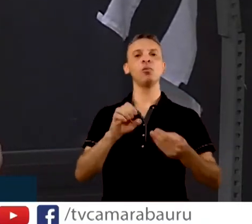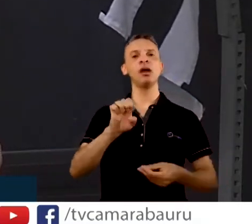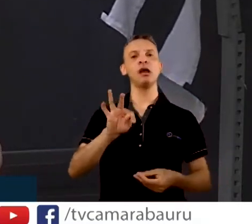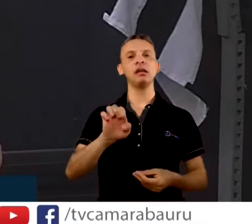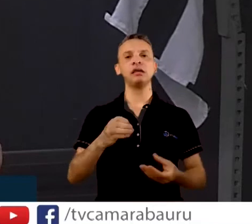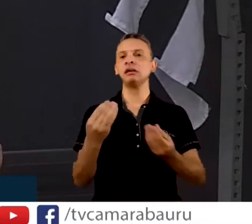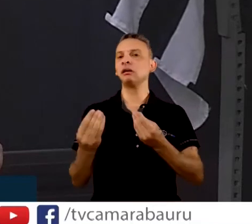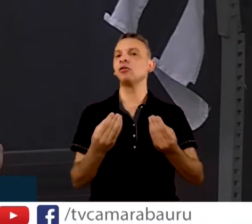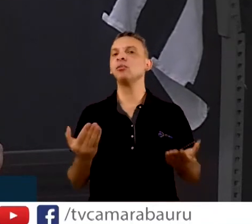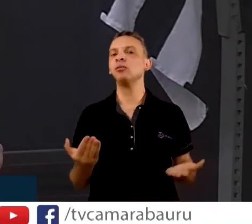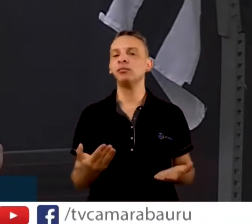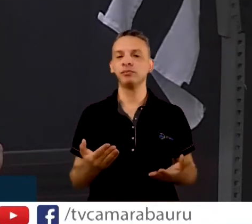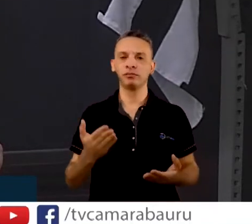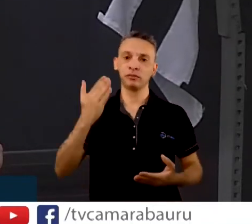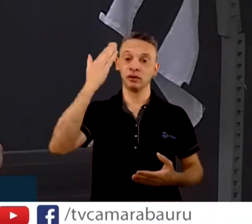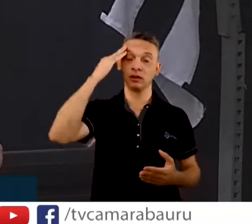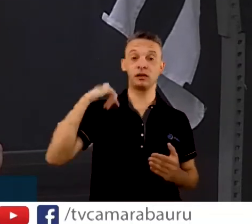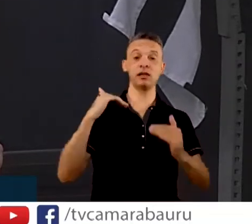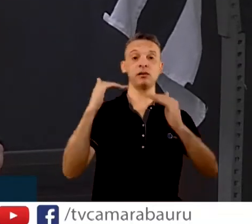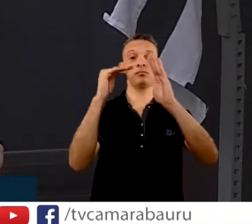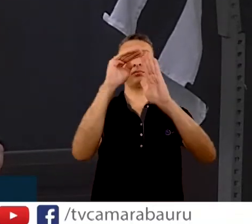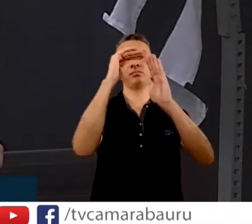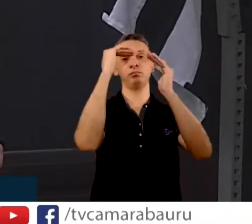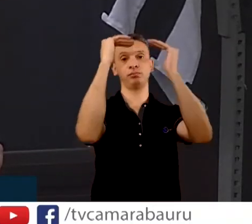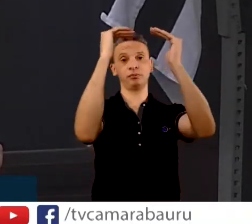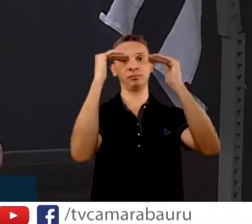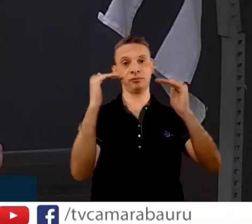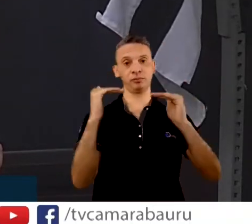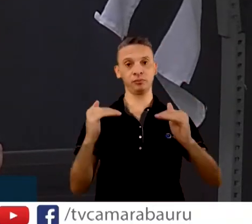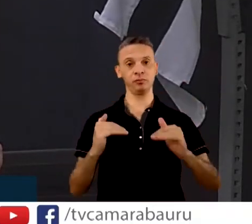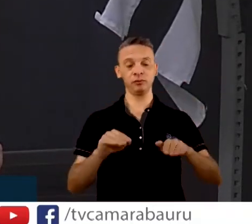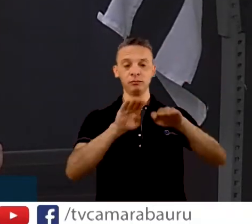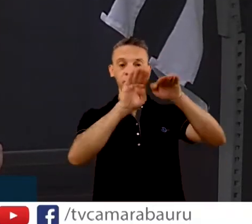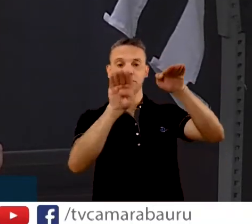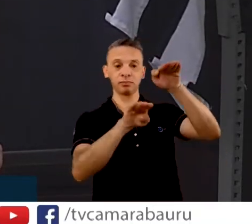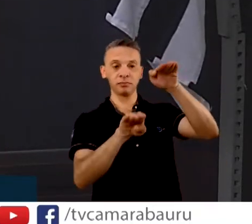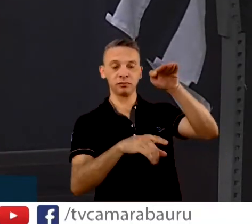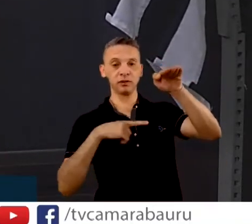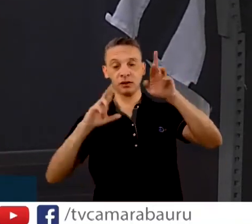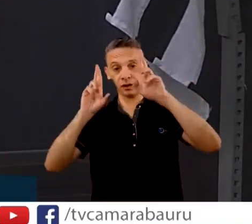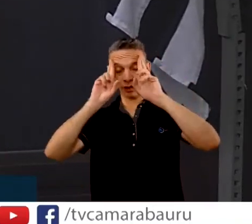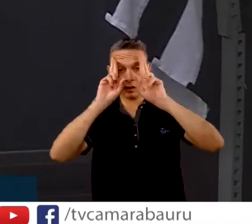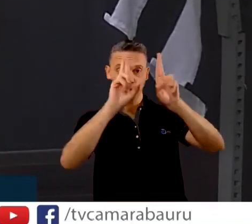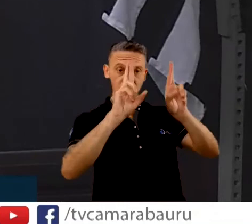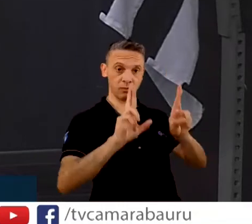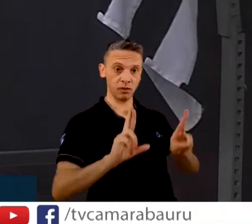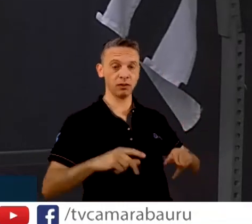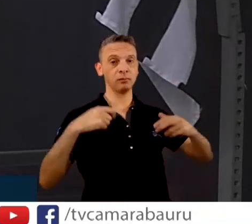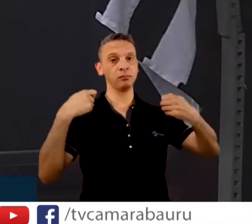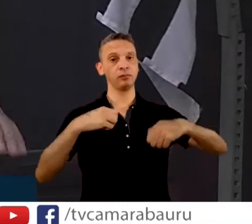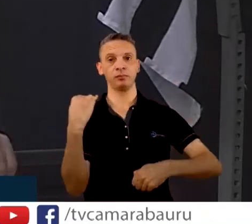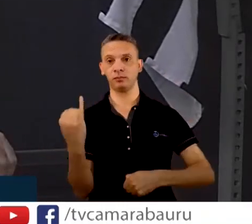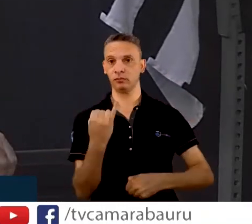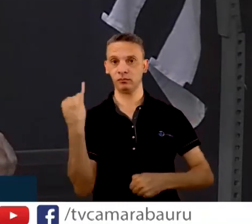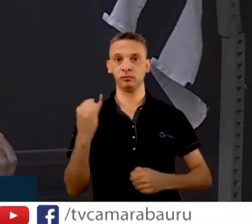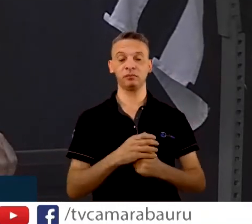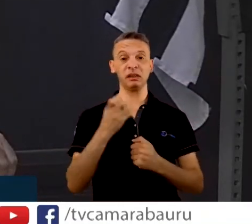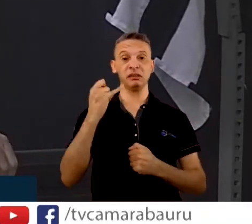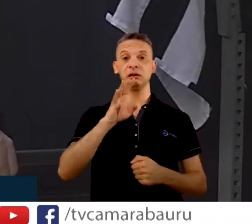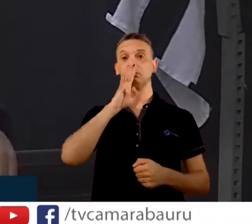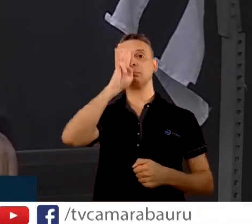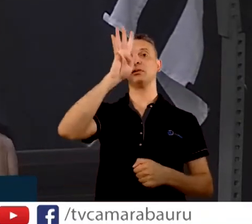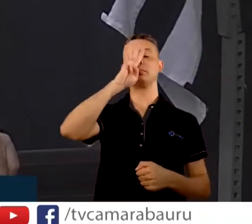existe uma hierarquia. Quando não é respeitada essa hierarquia, conota tudo isso que nós estamos realmente